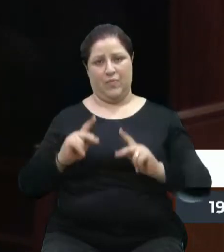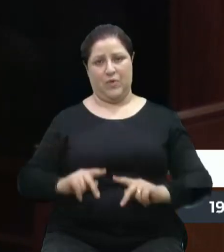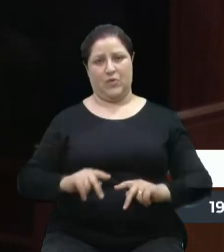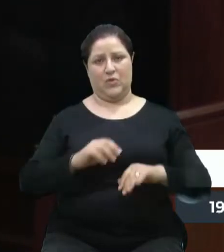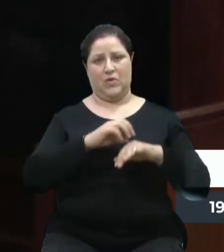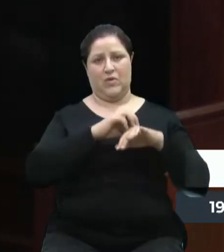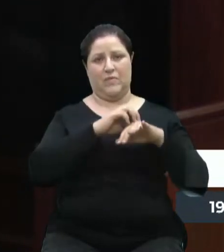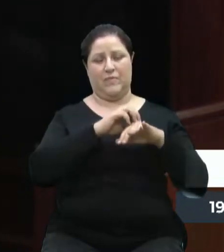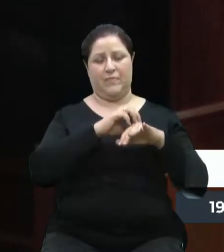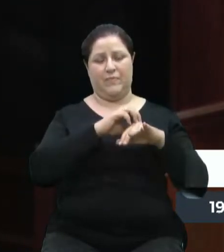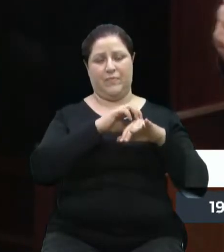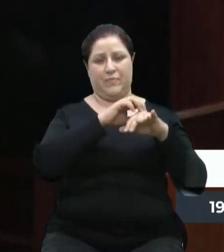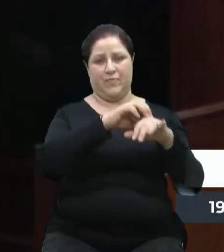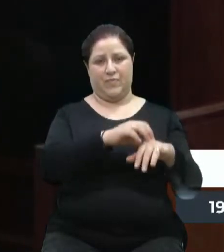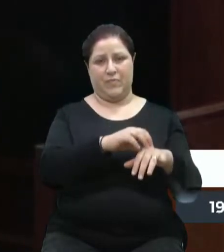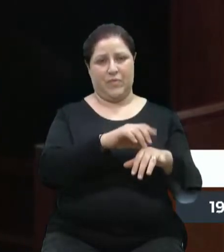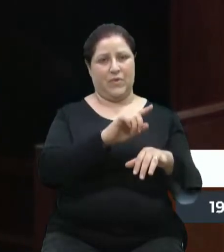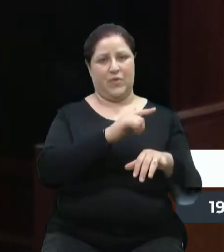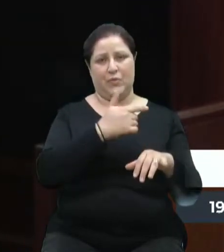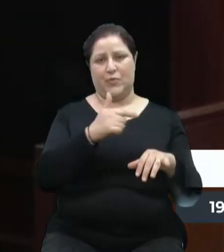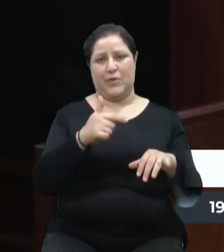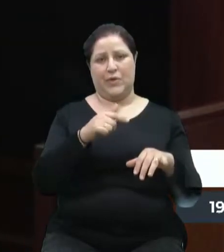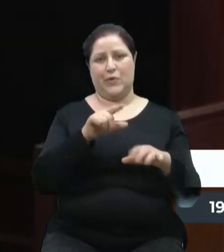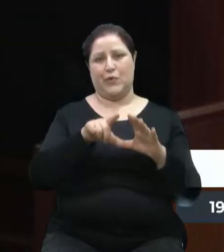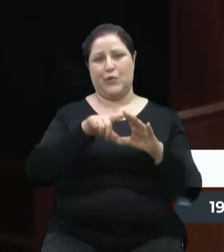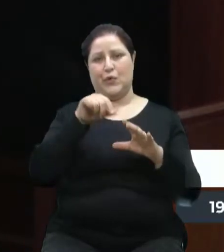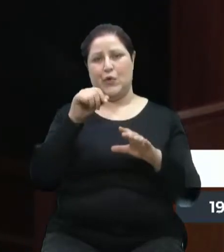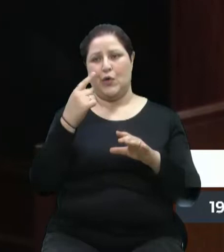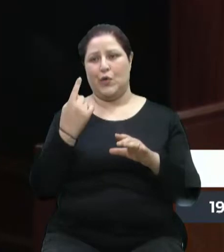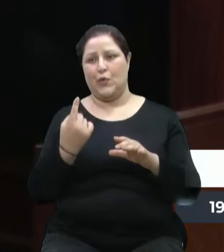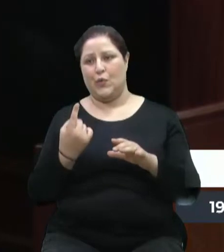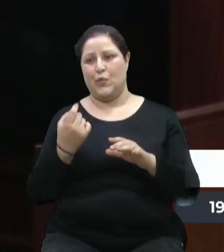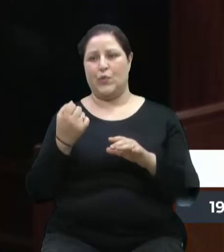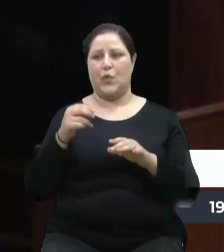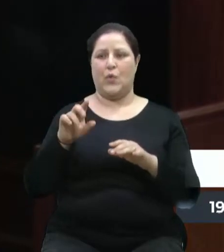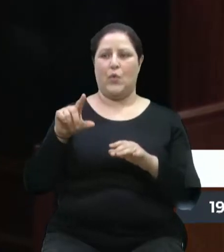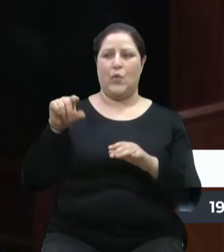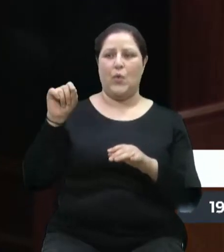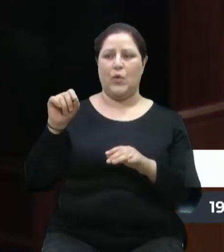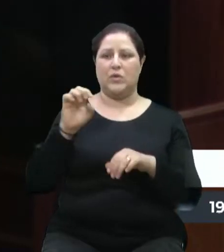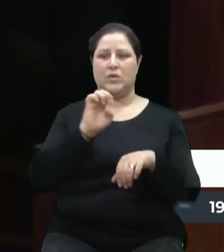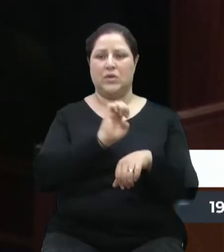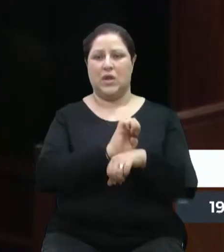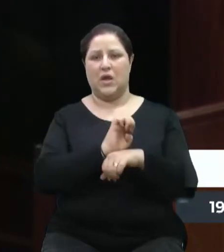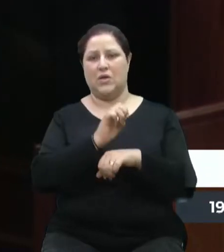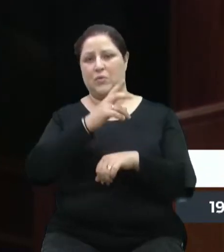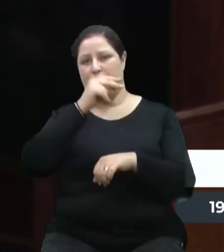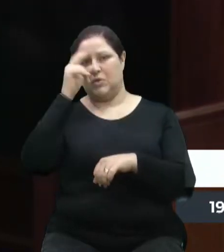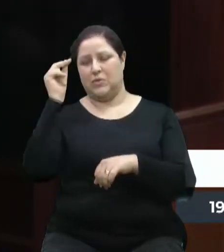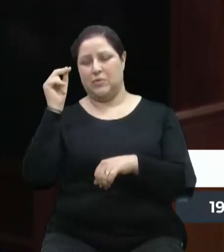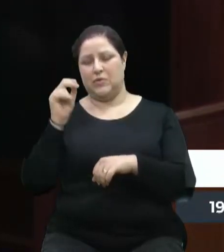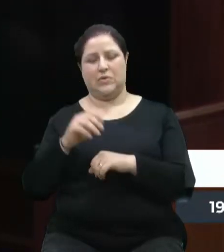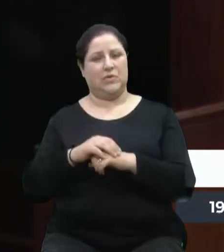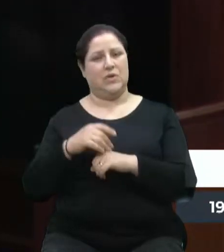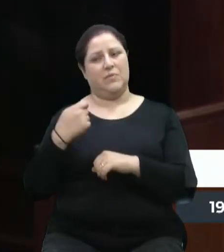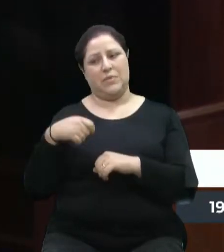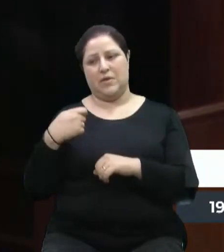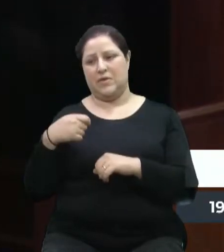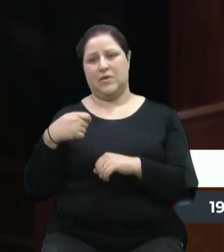vou fazer só o municipal, vou fazer só o estadual. Ele tem que pegar o que tem, porque está difícil hoje.